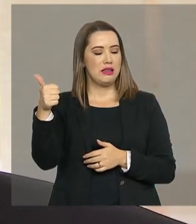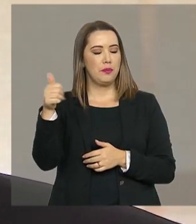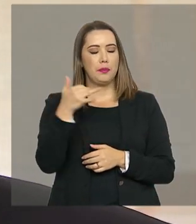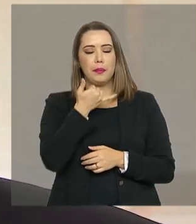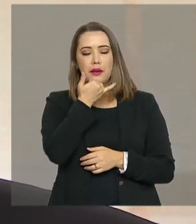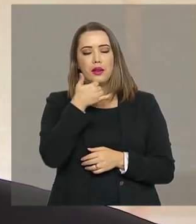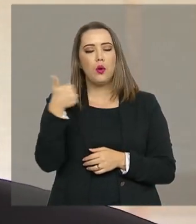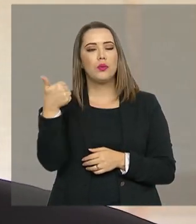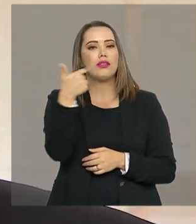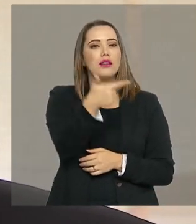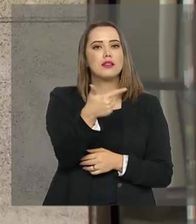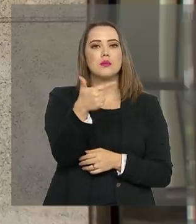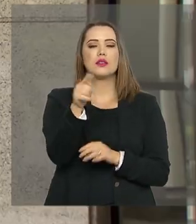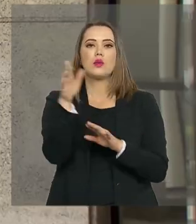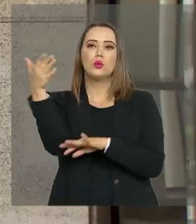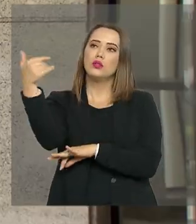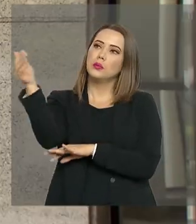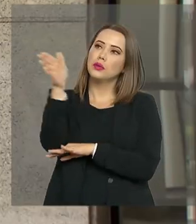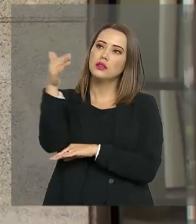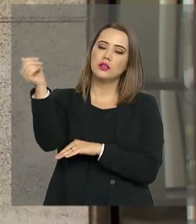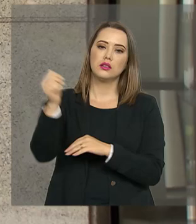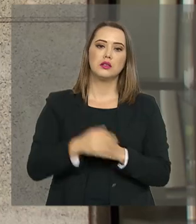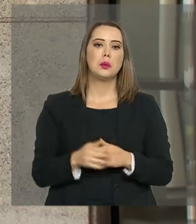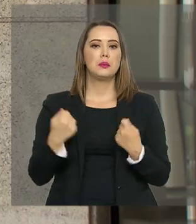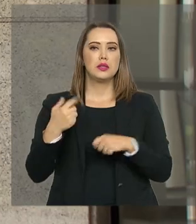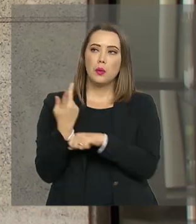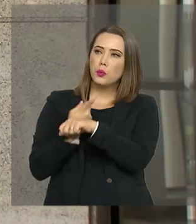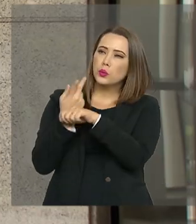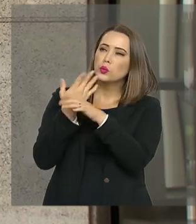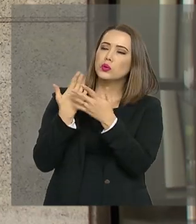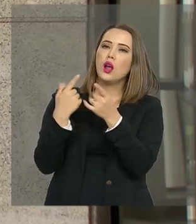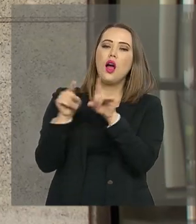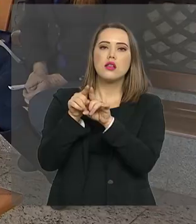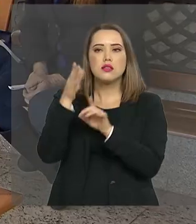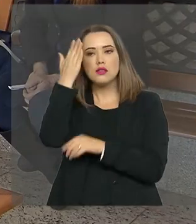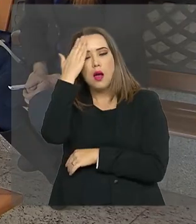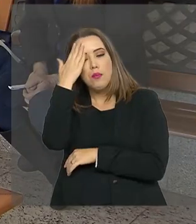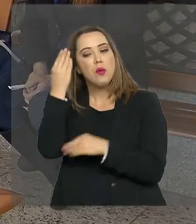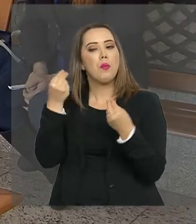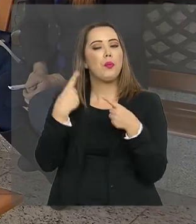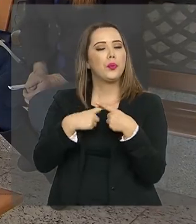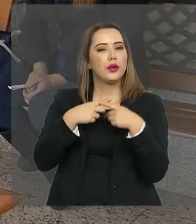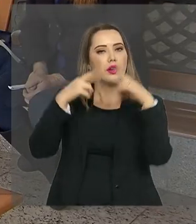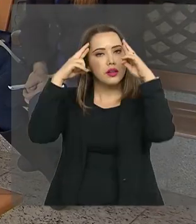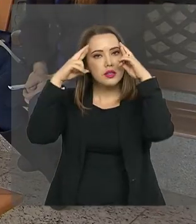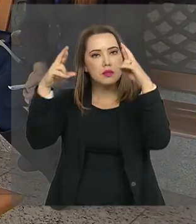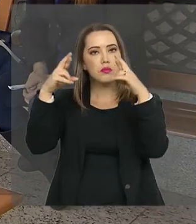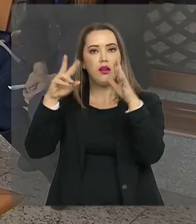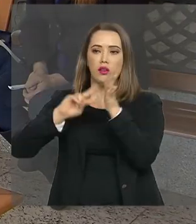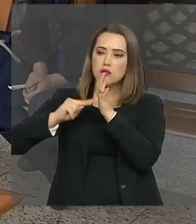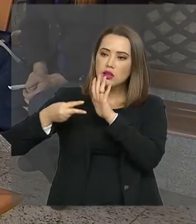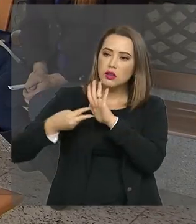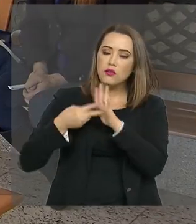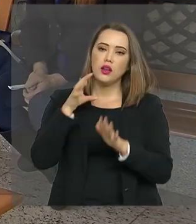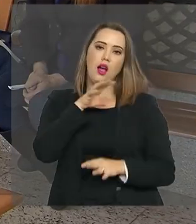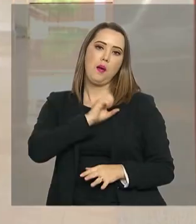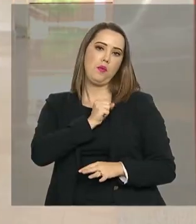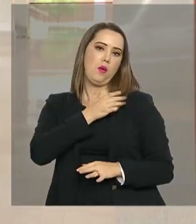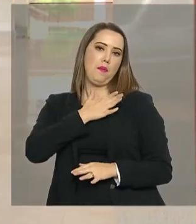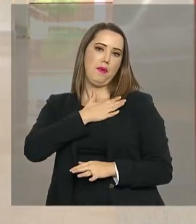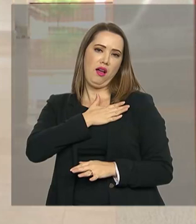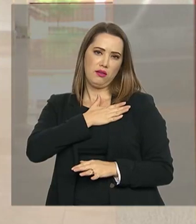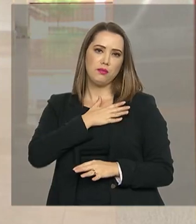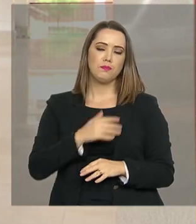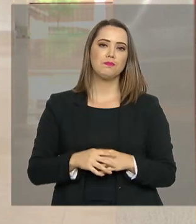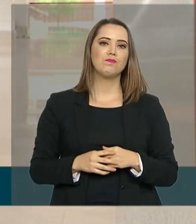este historiador, brasileiro precisa resgatar o respeito à bandeira nacional como símbolo de amor à pátria onde nasceu.